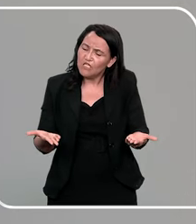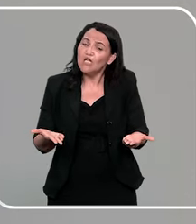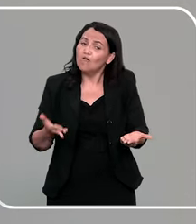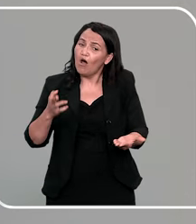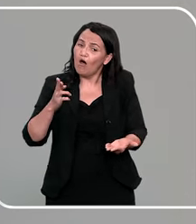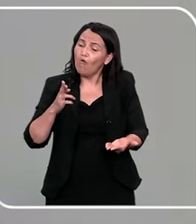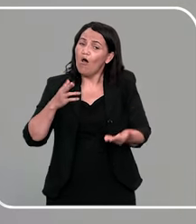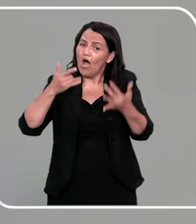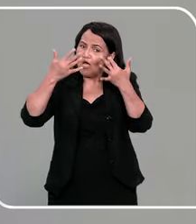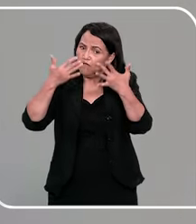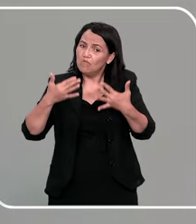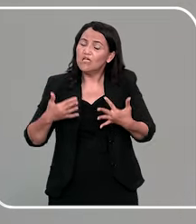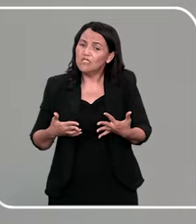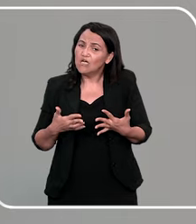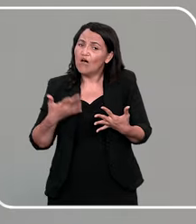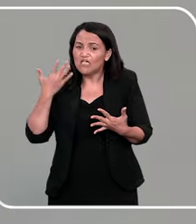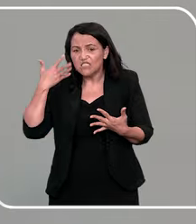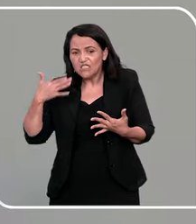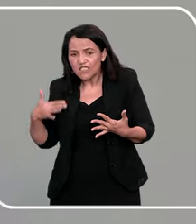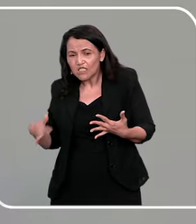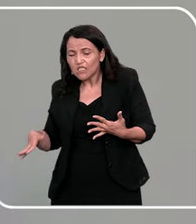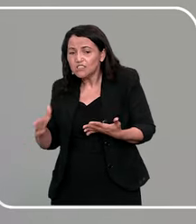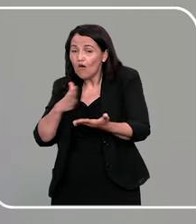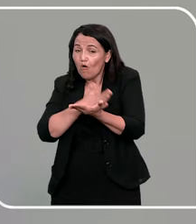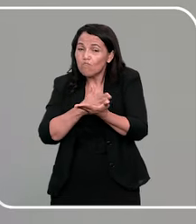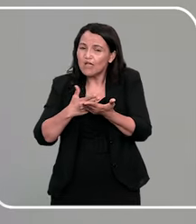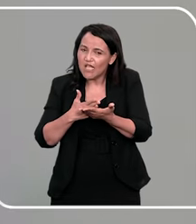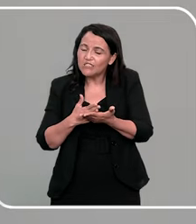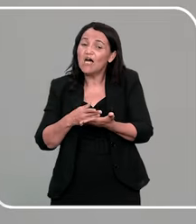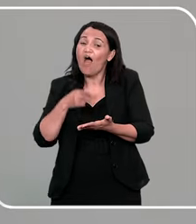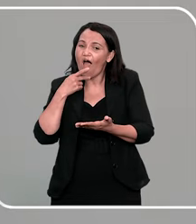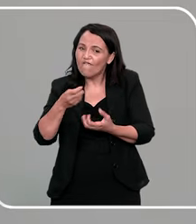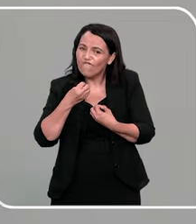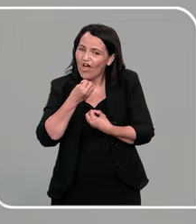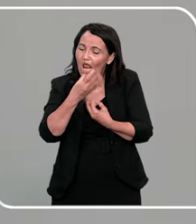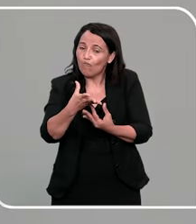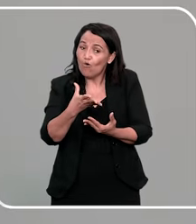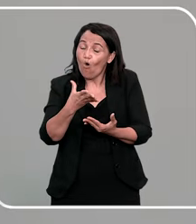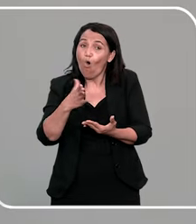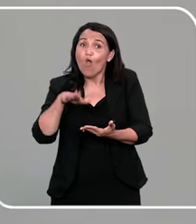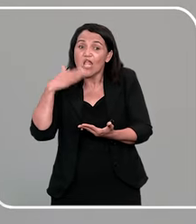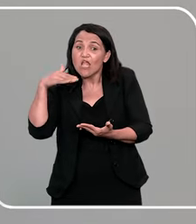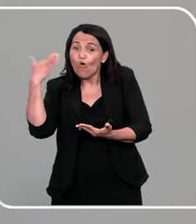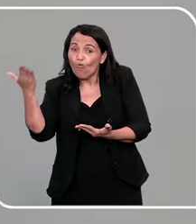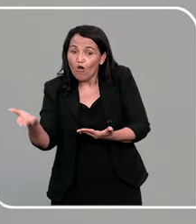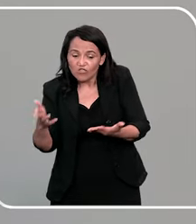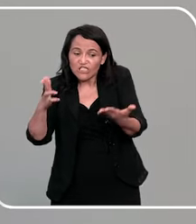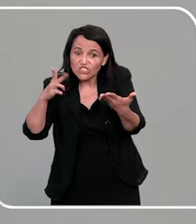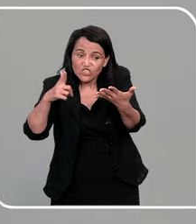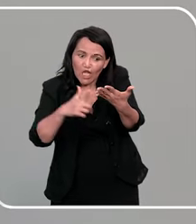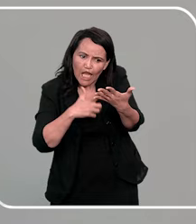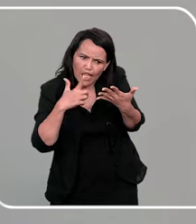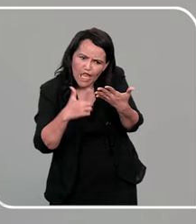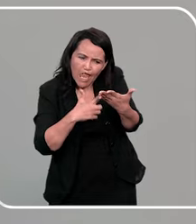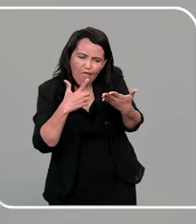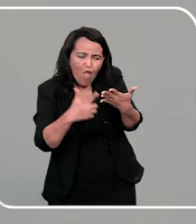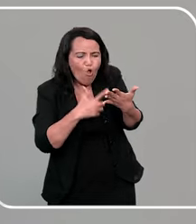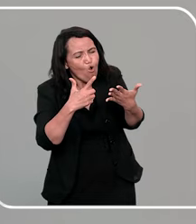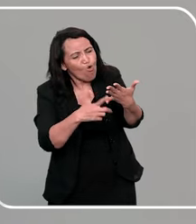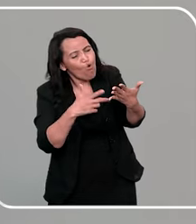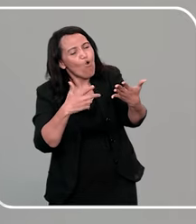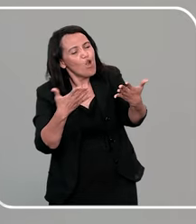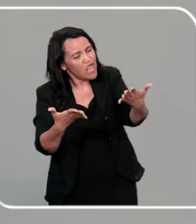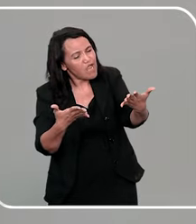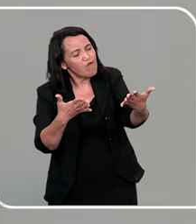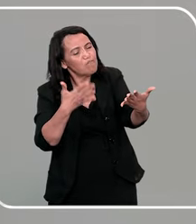acolheu, essas crianças começam a replicar. E quando a gente começa a ler os livros pras crianças, torna uma